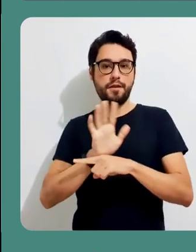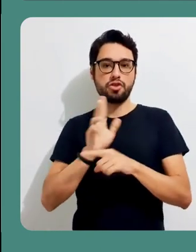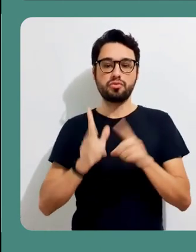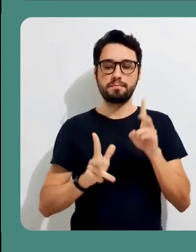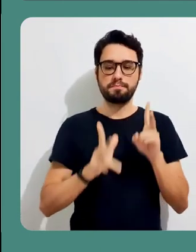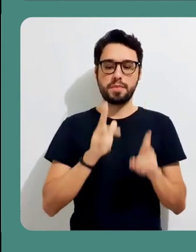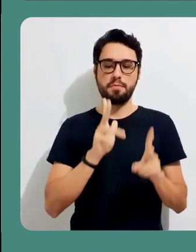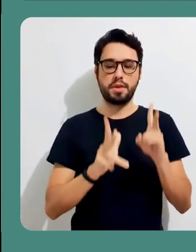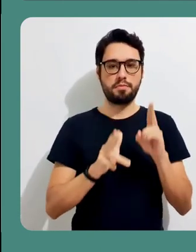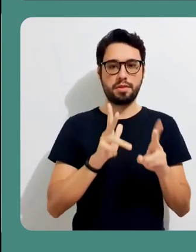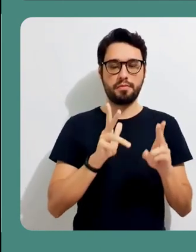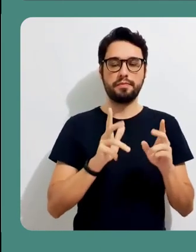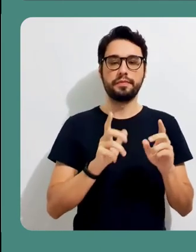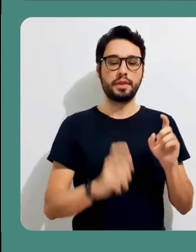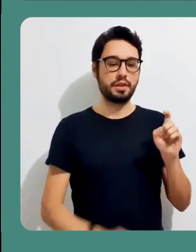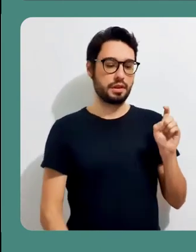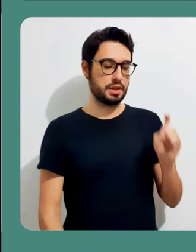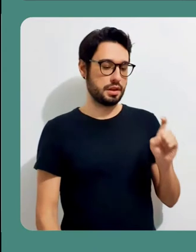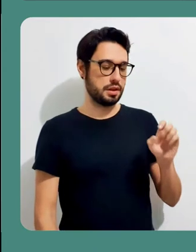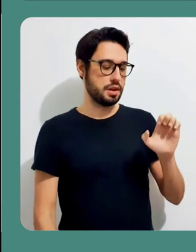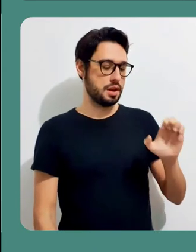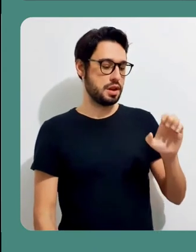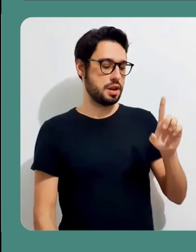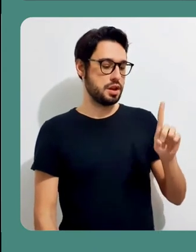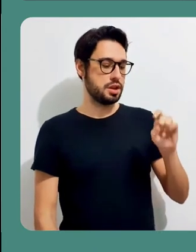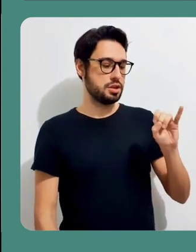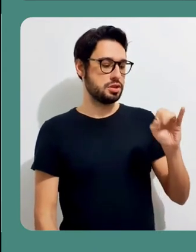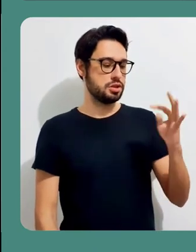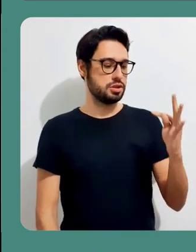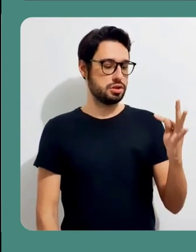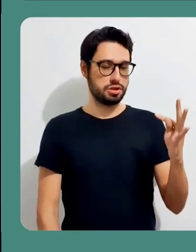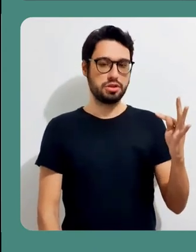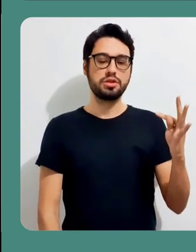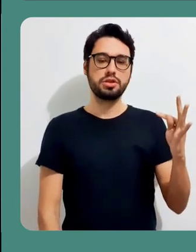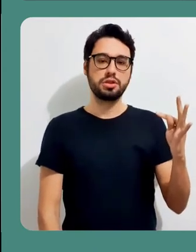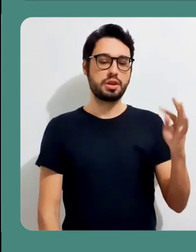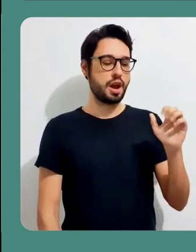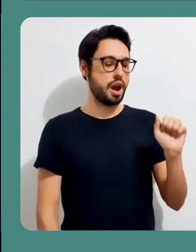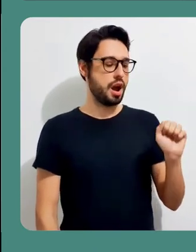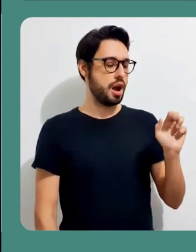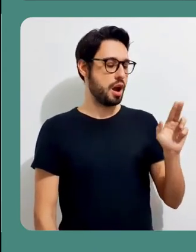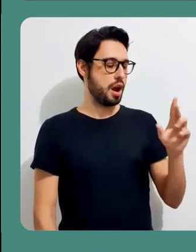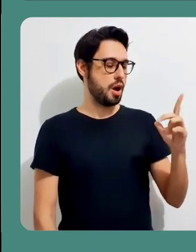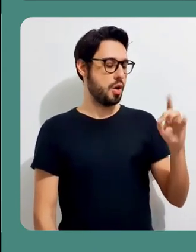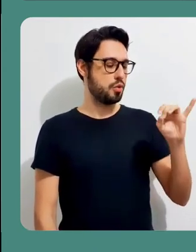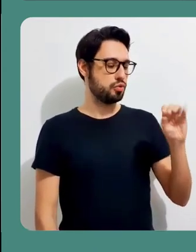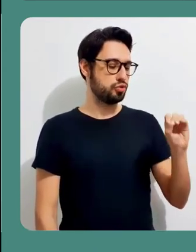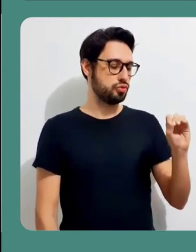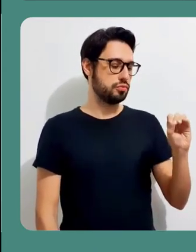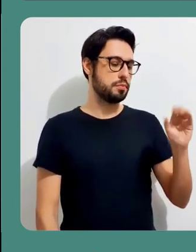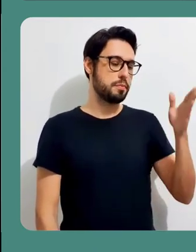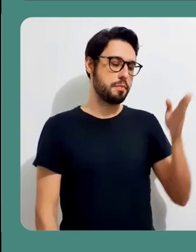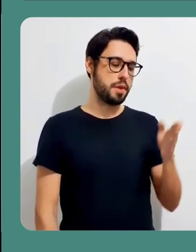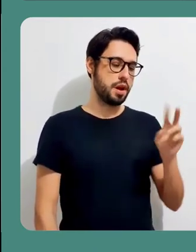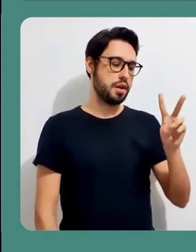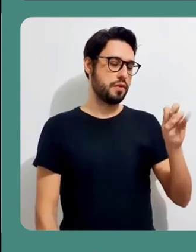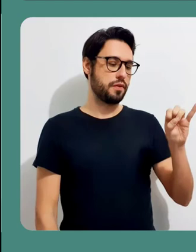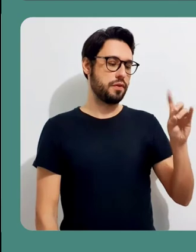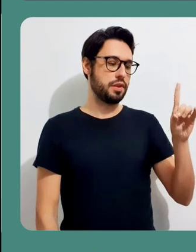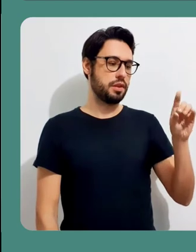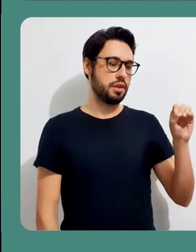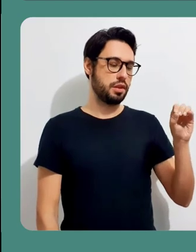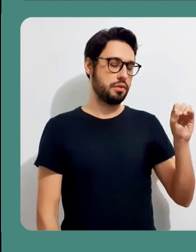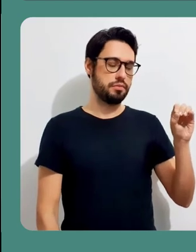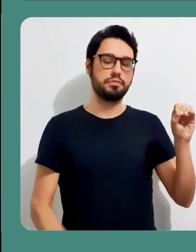editar o áudio e fazer também cortes na captura do vídeo. Então, clicando aqui em Edit Áudio Vídeo, a gente tem